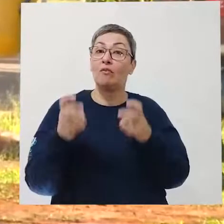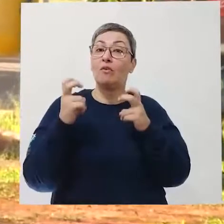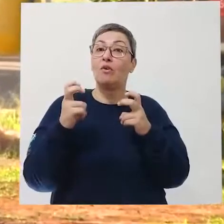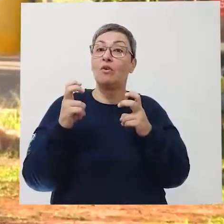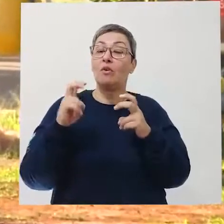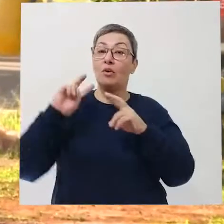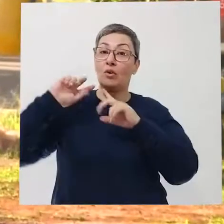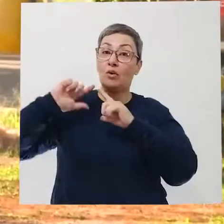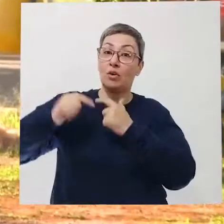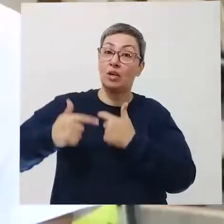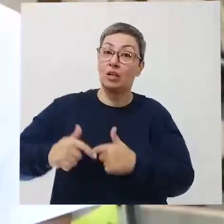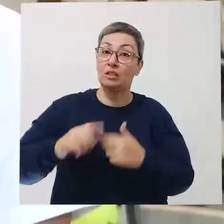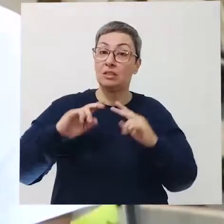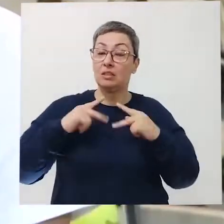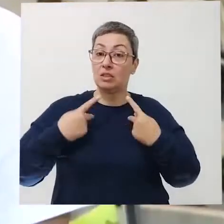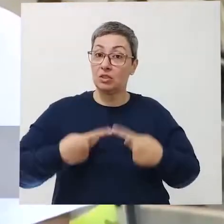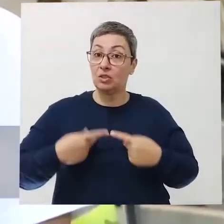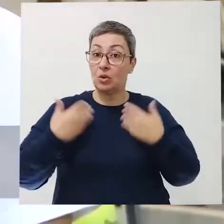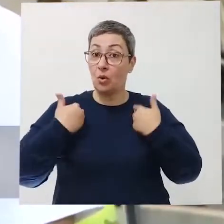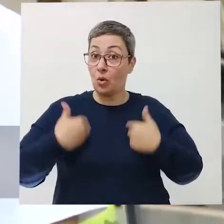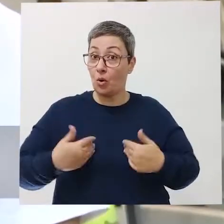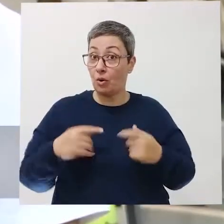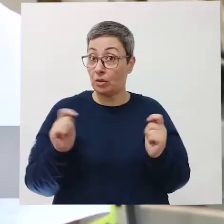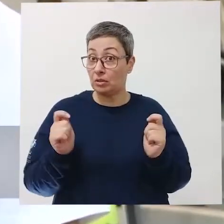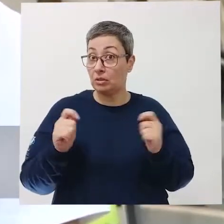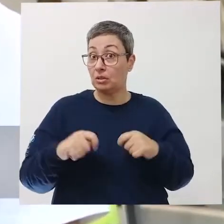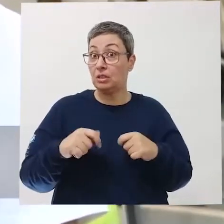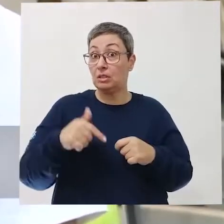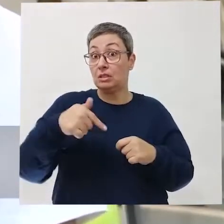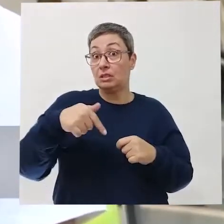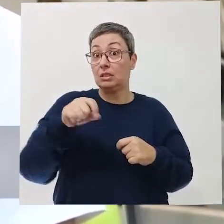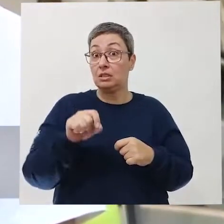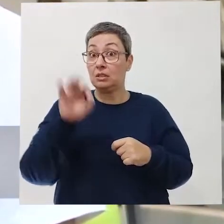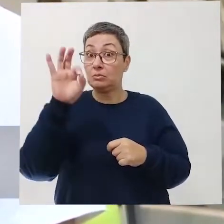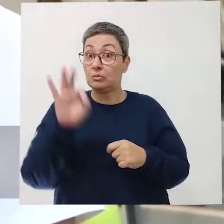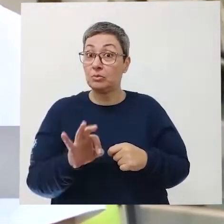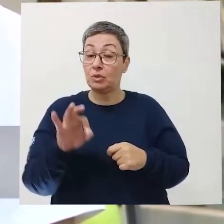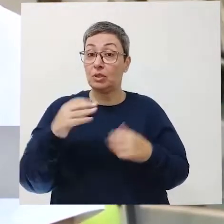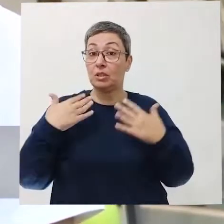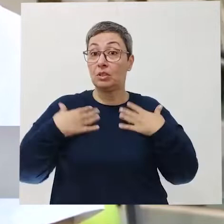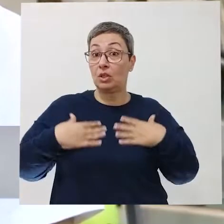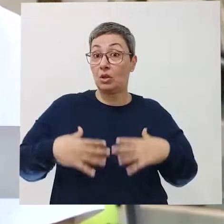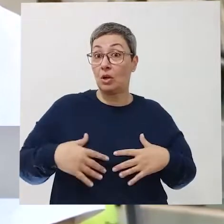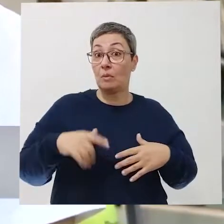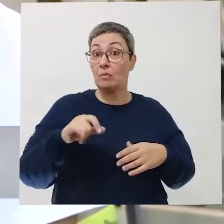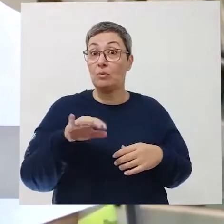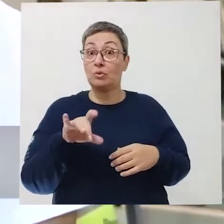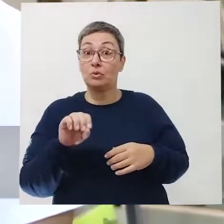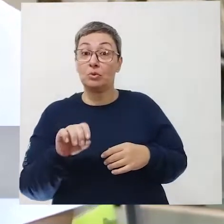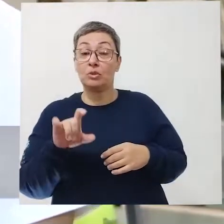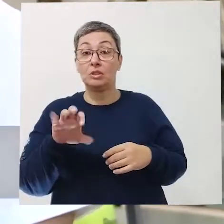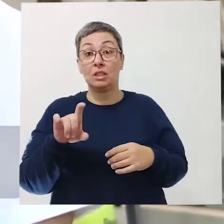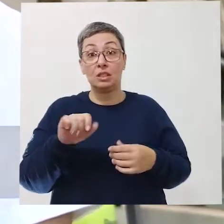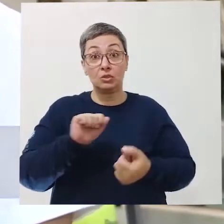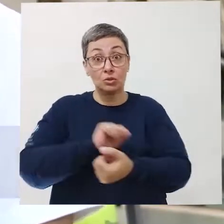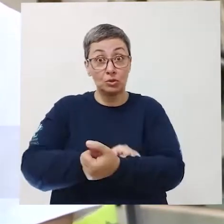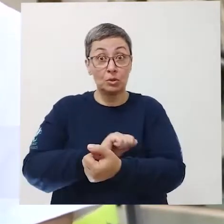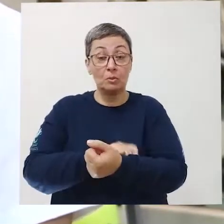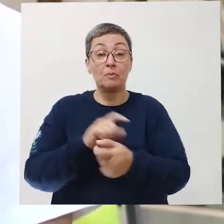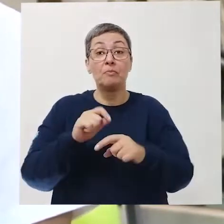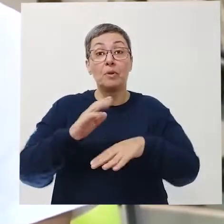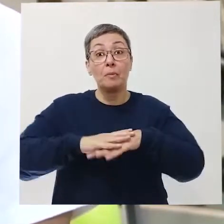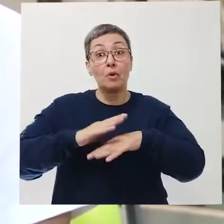herança natural do homem. O corpo é dotado de mais de 70% do aparelho músculo esquelético. Nós somos feitos para